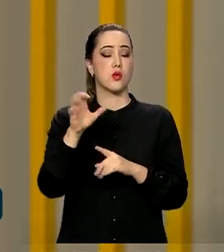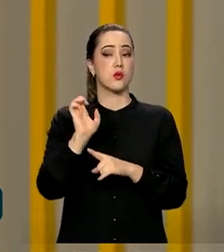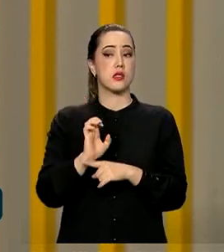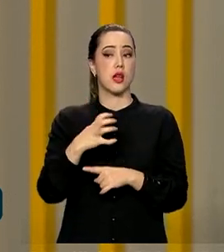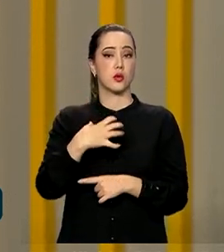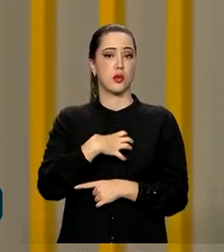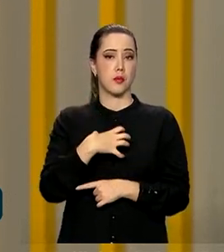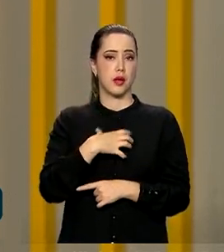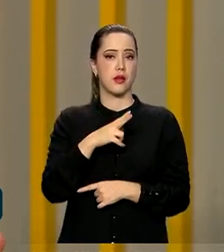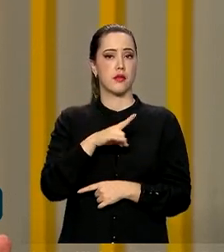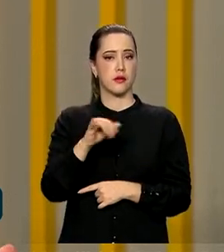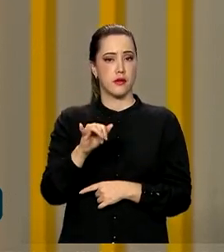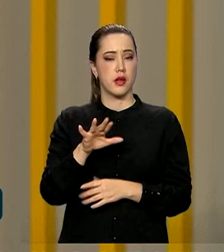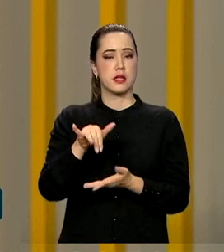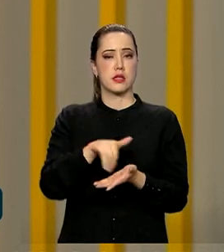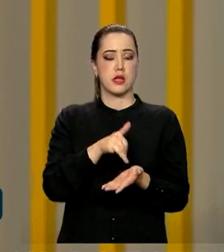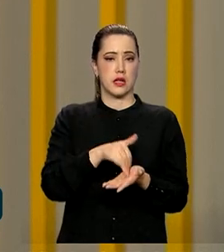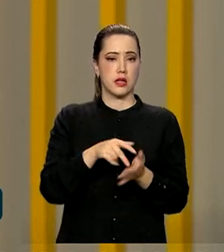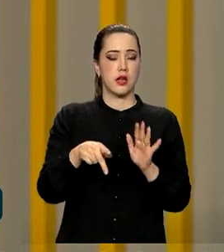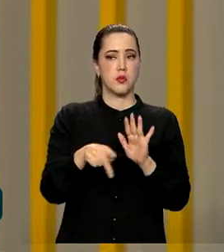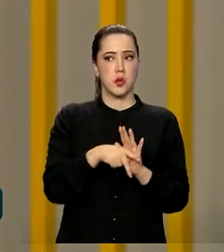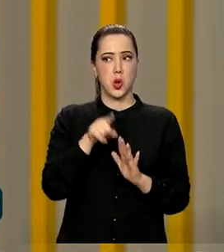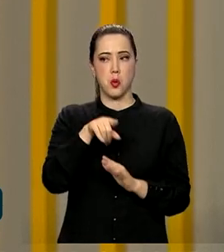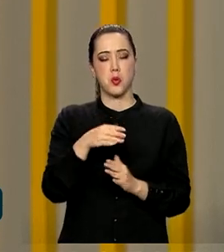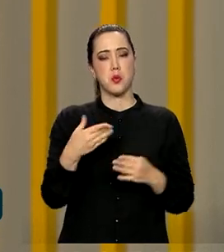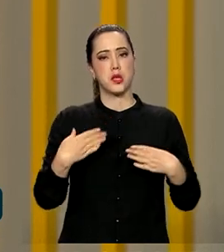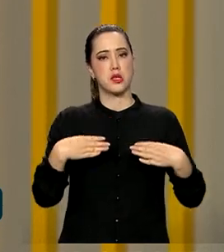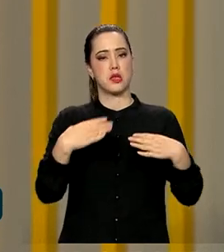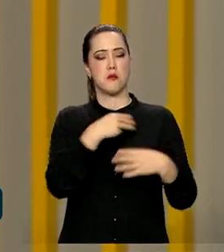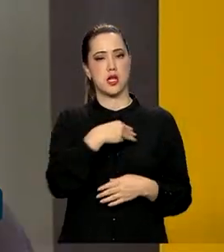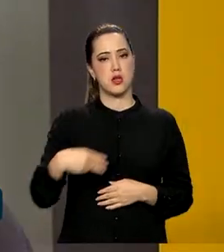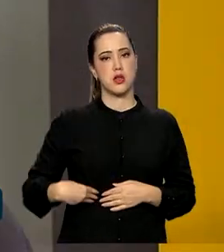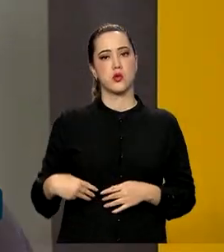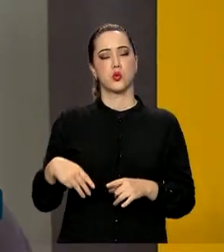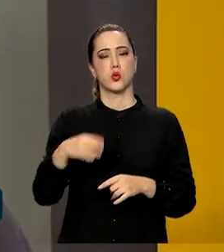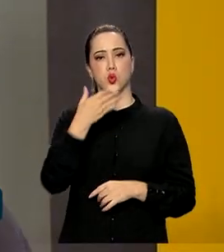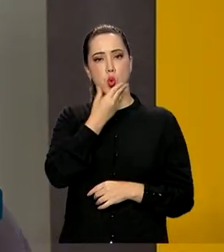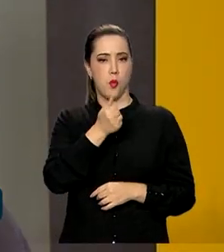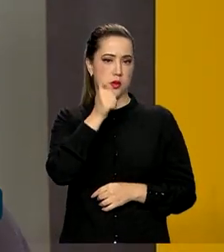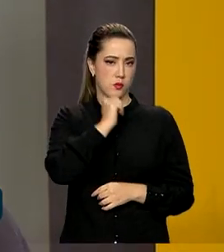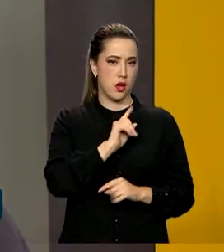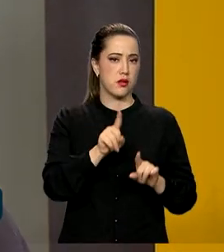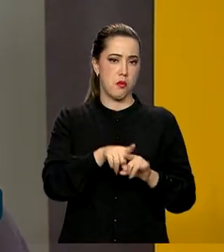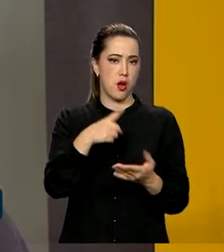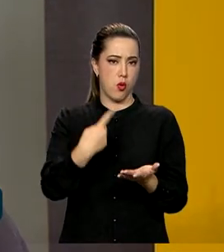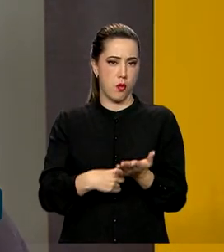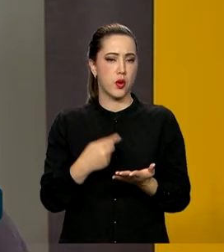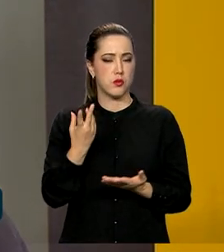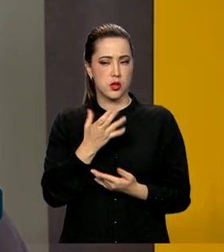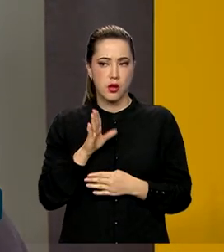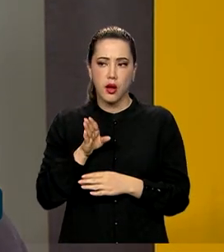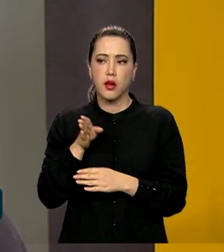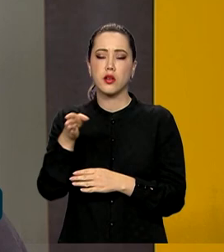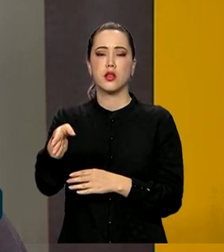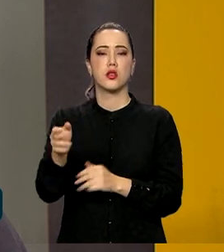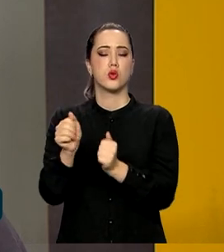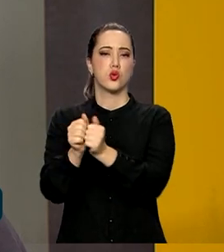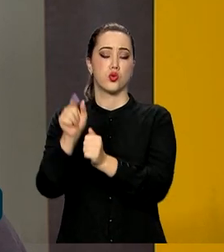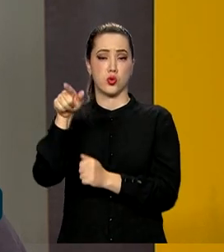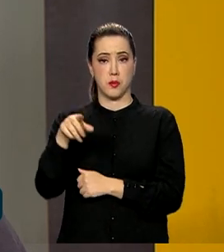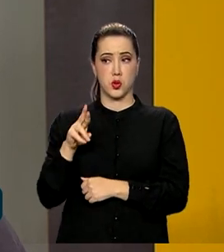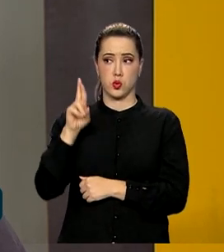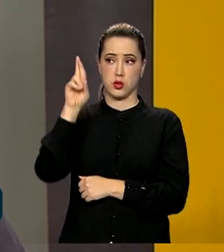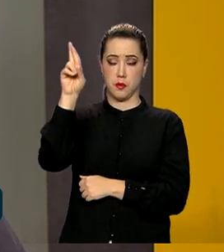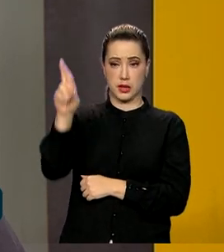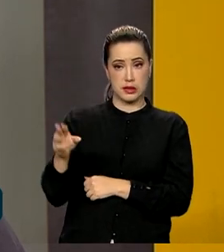secretários executivos, alguns ministros já confirmaram, ministros também confirmaram. É o servidor do ministério fazendo o